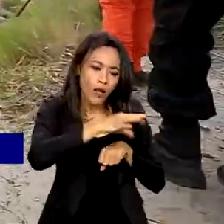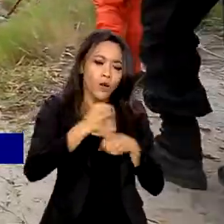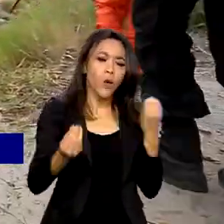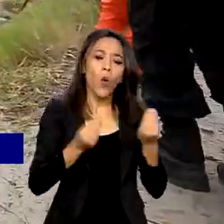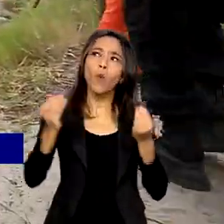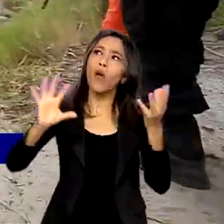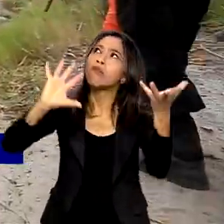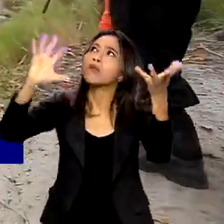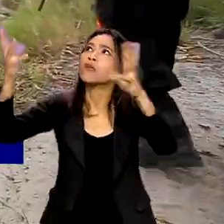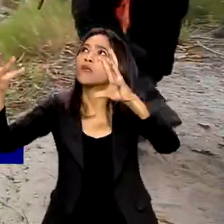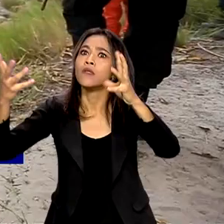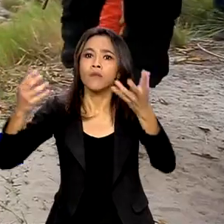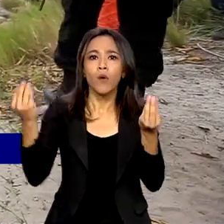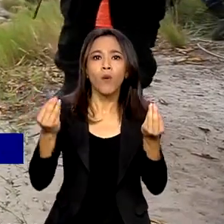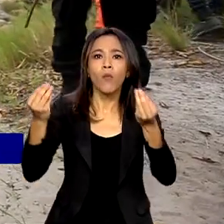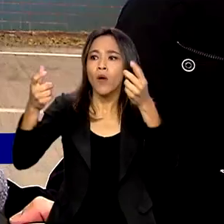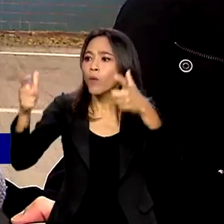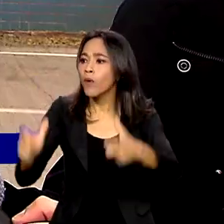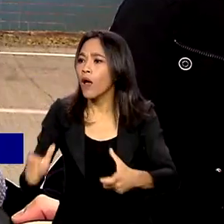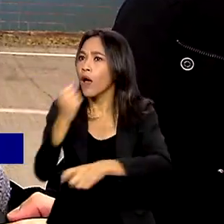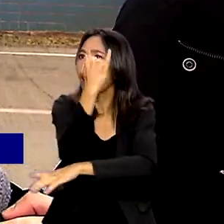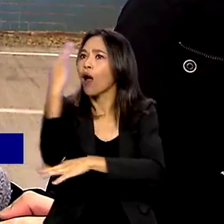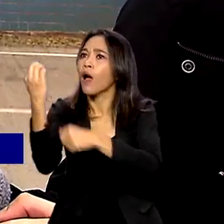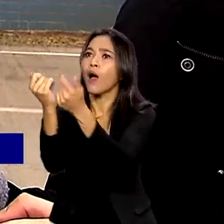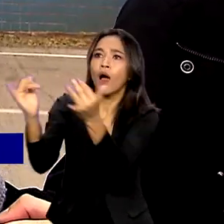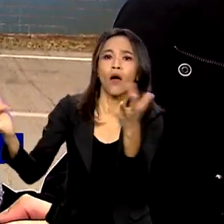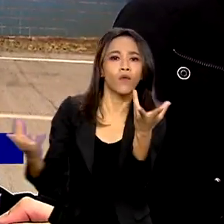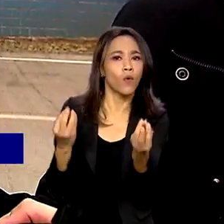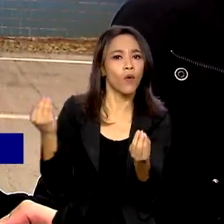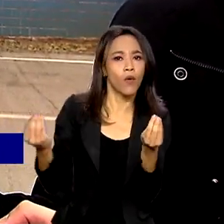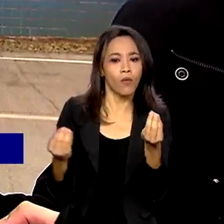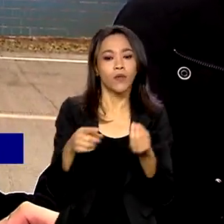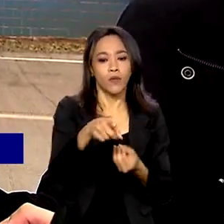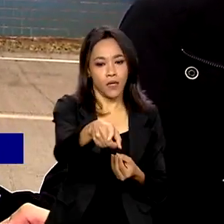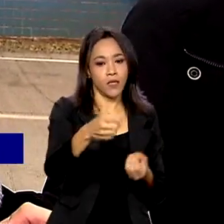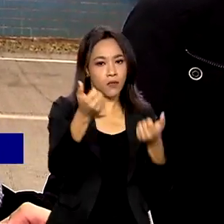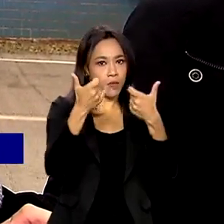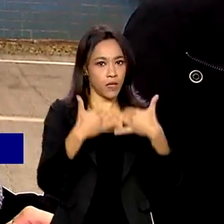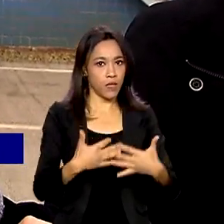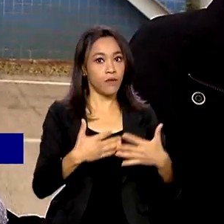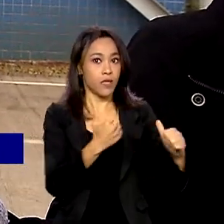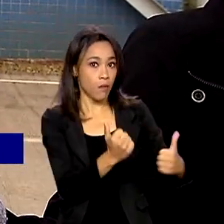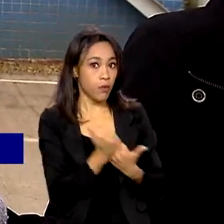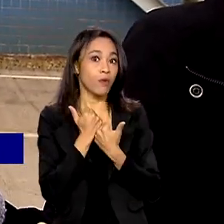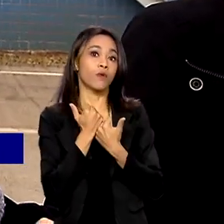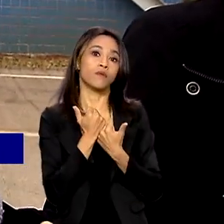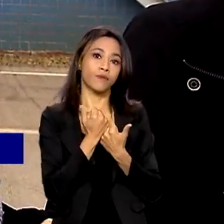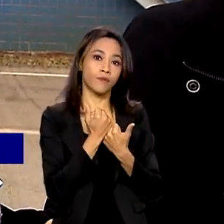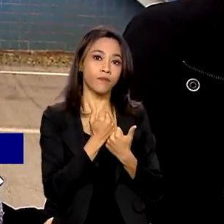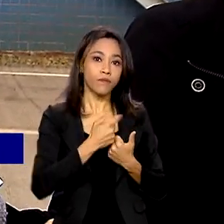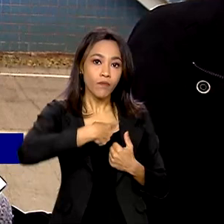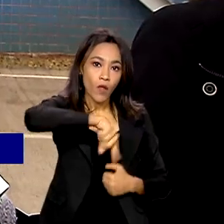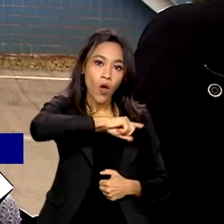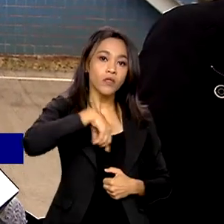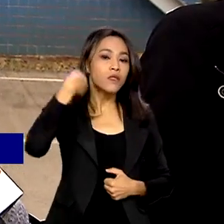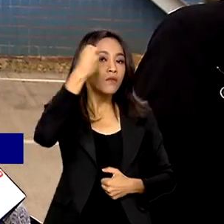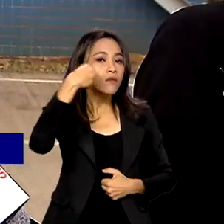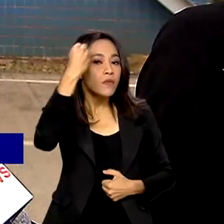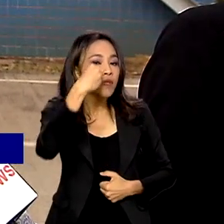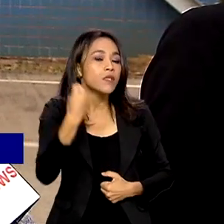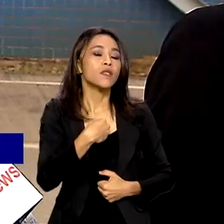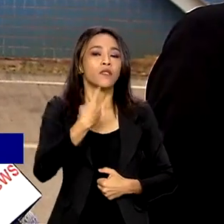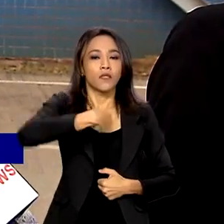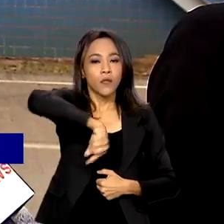vegetação e o clima do local. Nós vamos trabalhar em regime de cooperação. Nós vamos levar as nossas expertise, as nossas